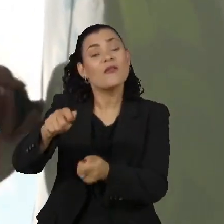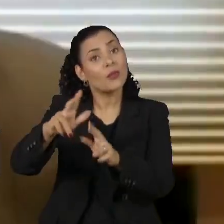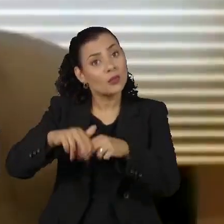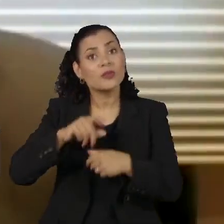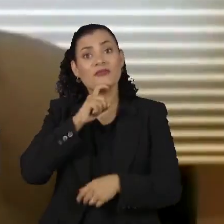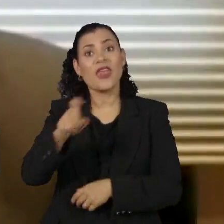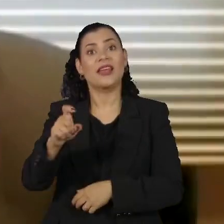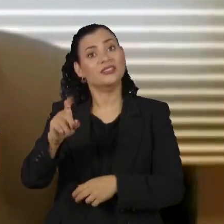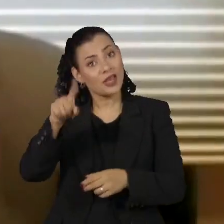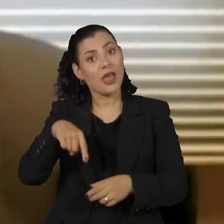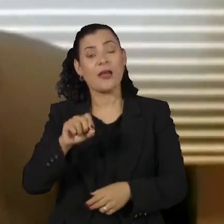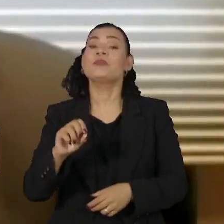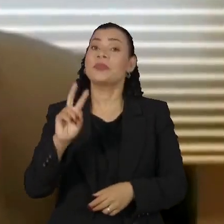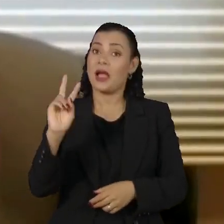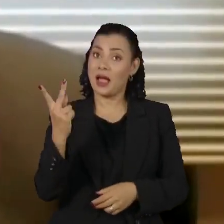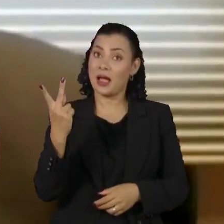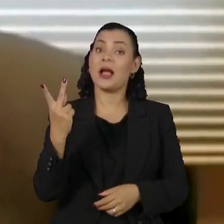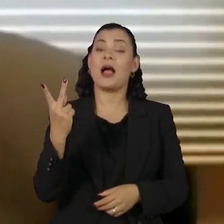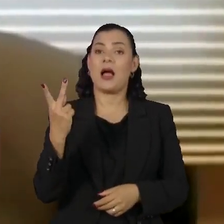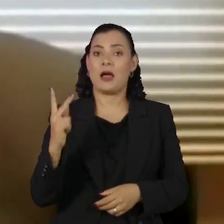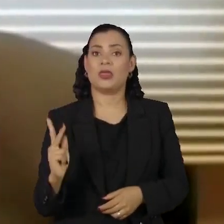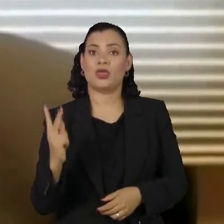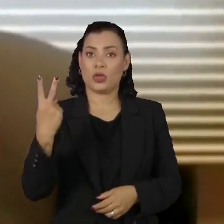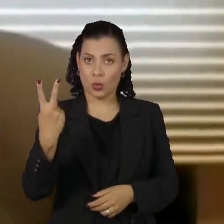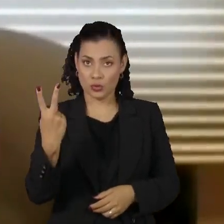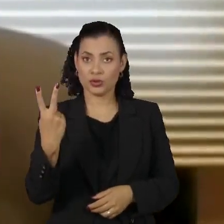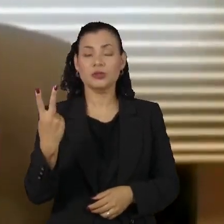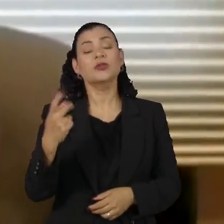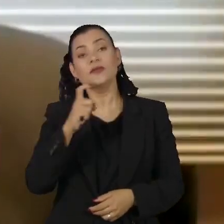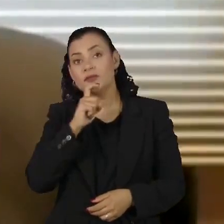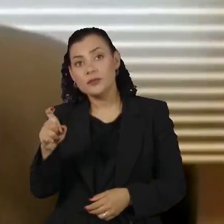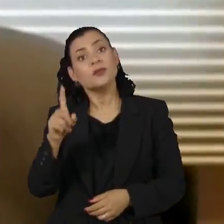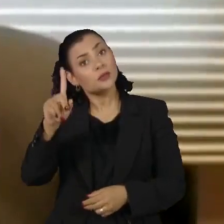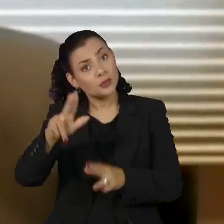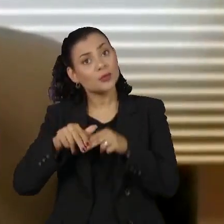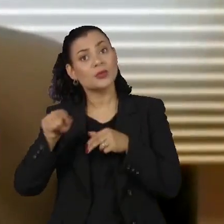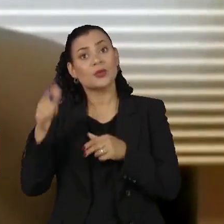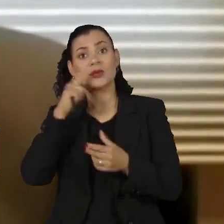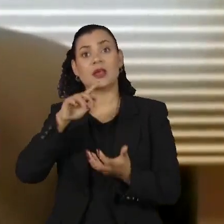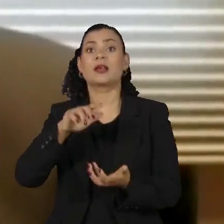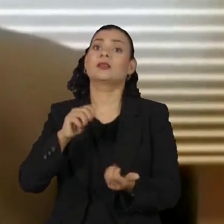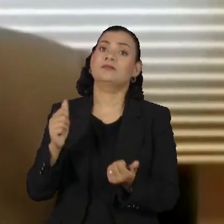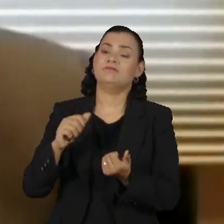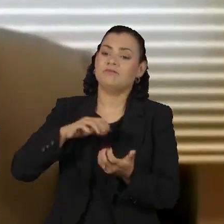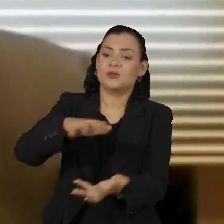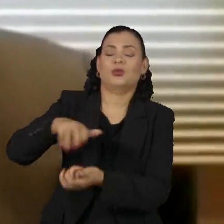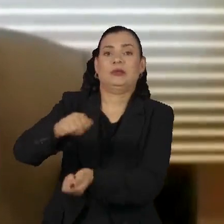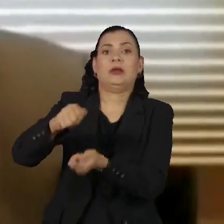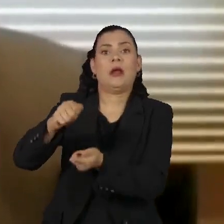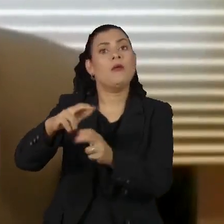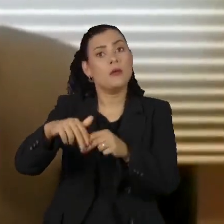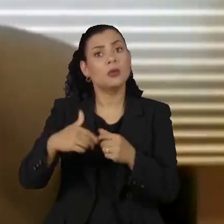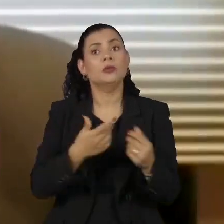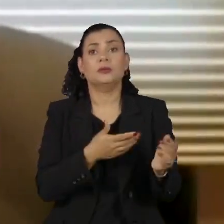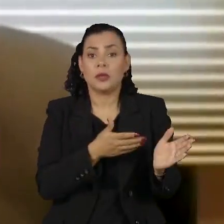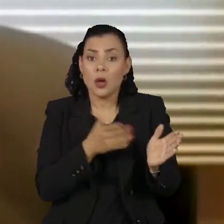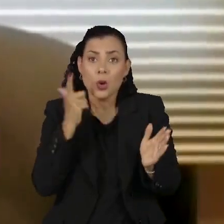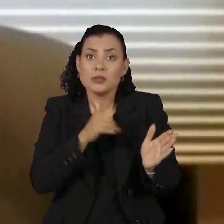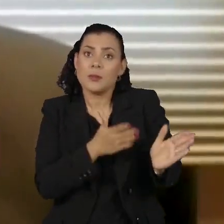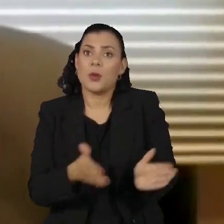verde. Nós temos abundância de sol, de vento, de água e são recursos indispensáveis para a produção do hidrogênio.